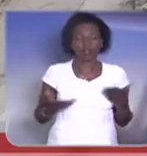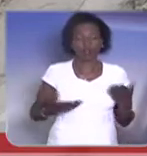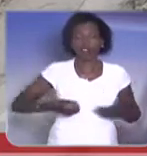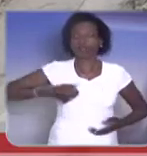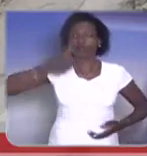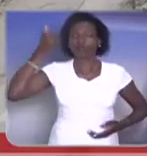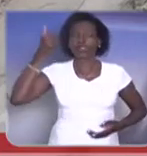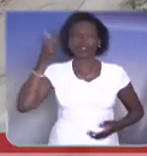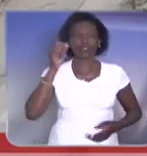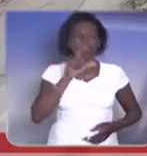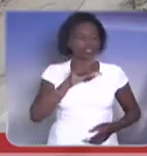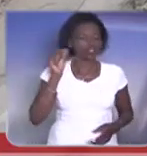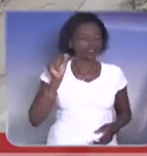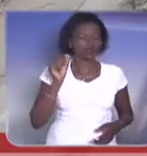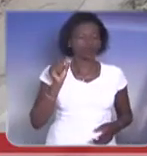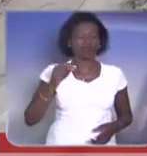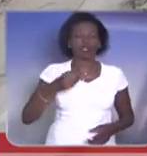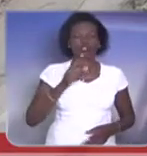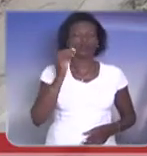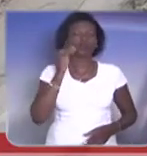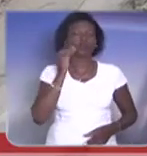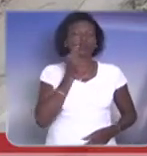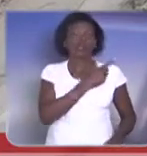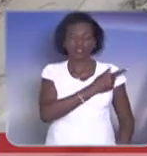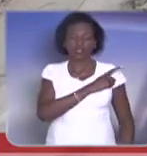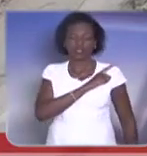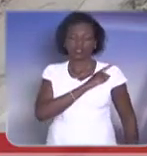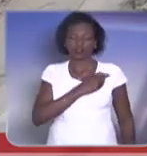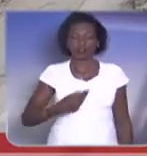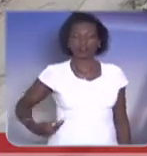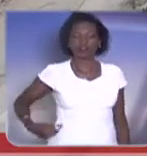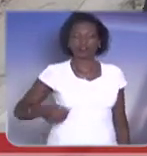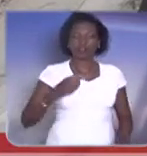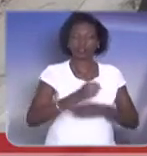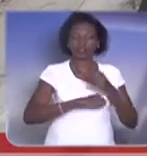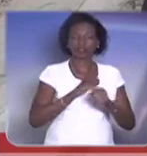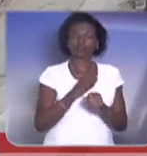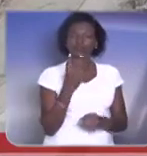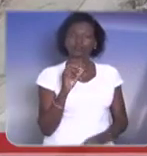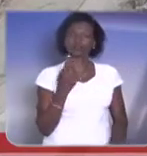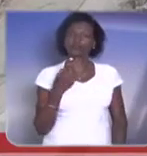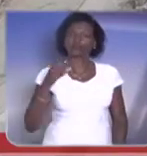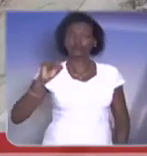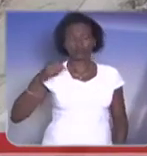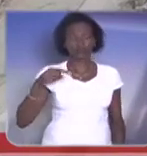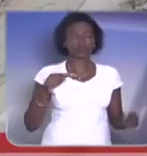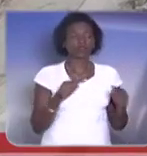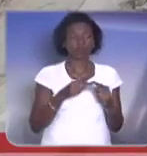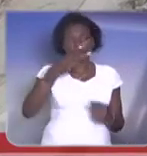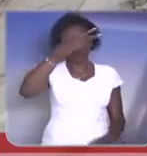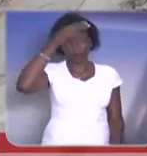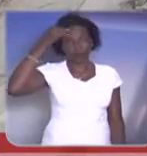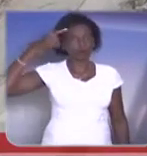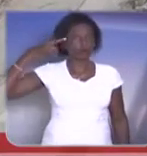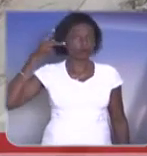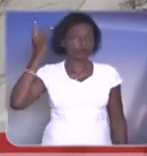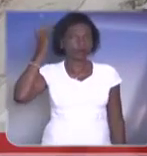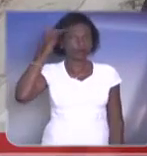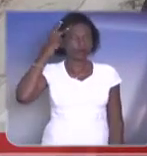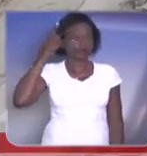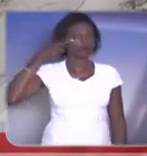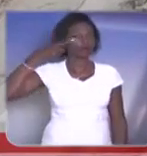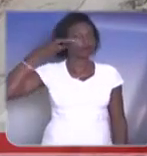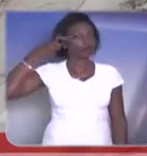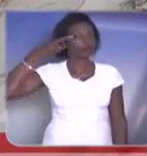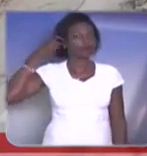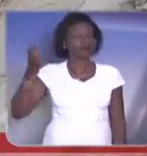propositura para candidato a governador no ano que vem, em 2018, é a figura do prefeito de São Paulo, João Dória. Nós